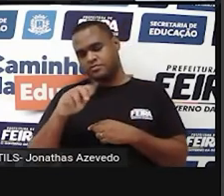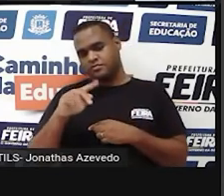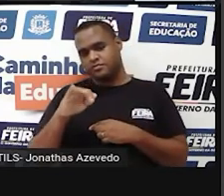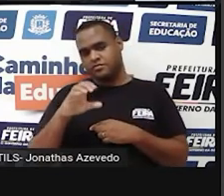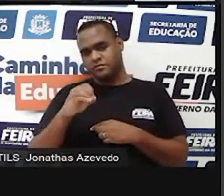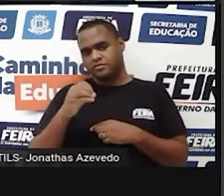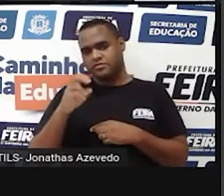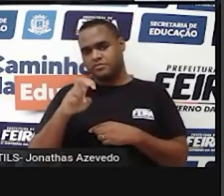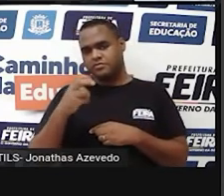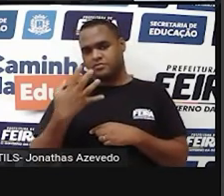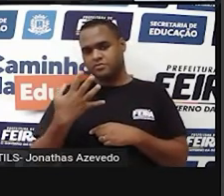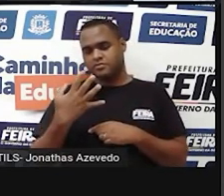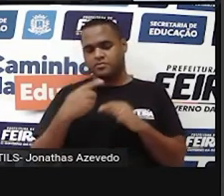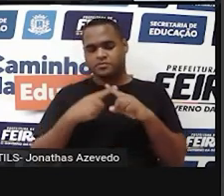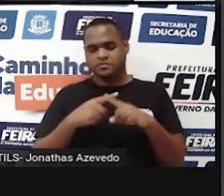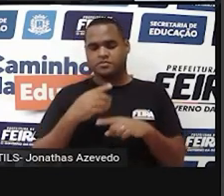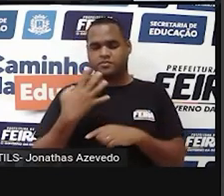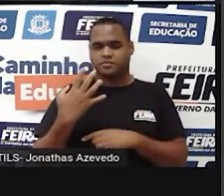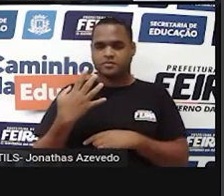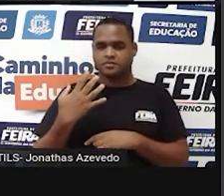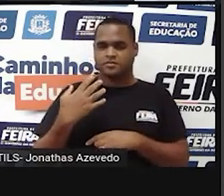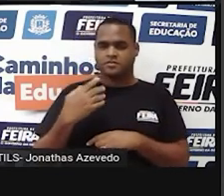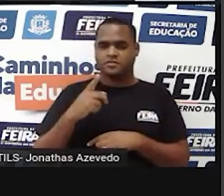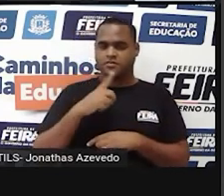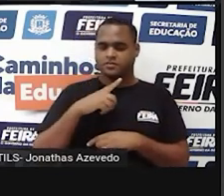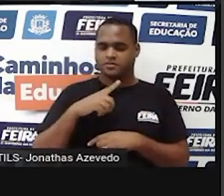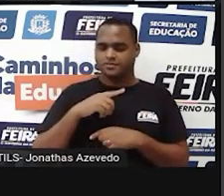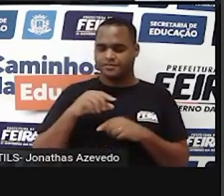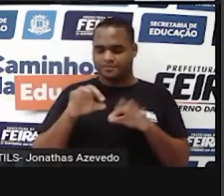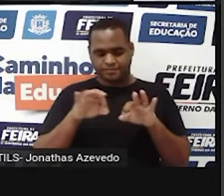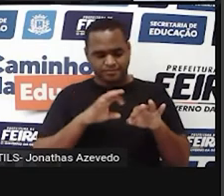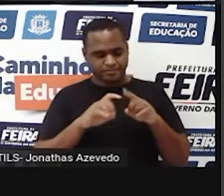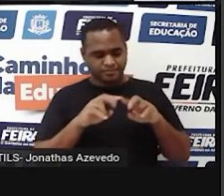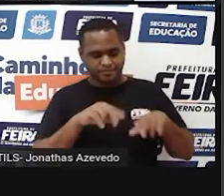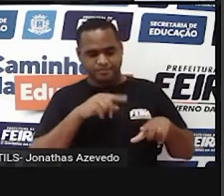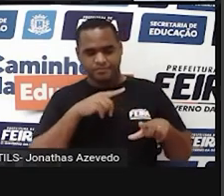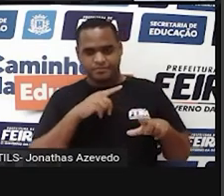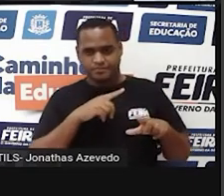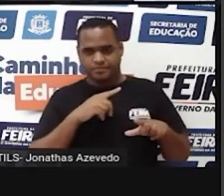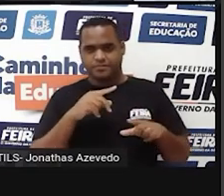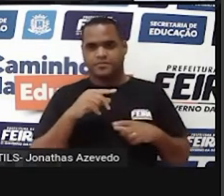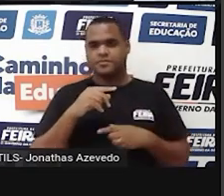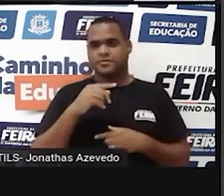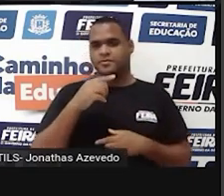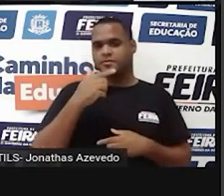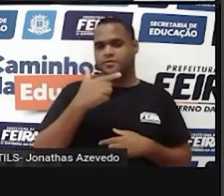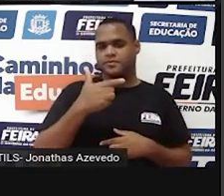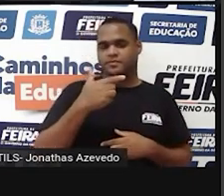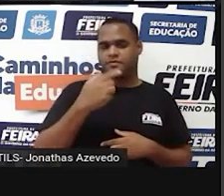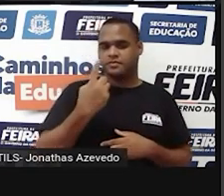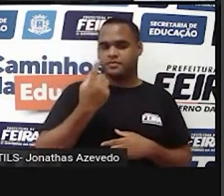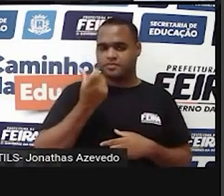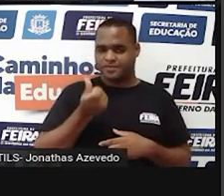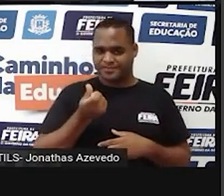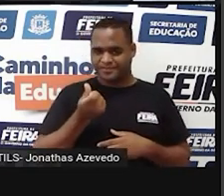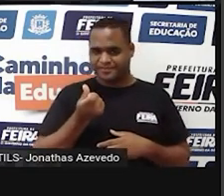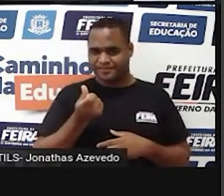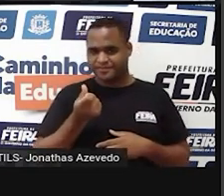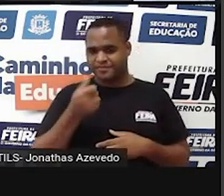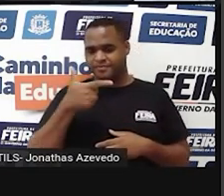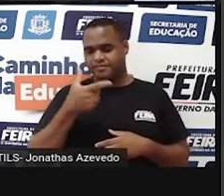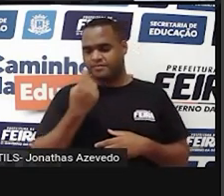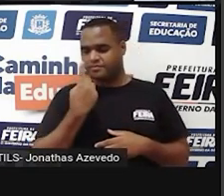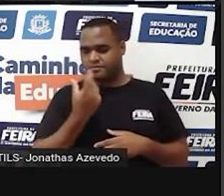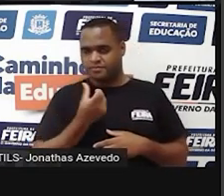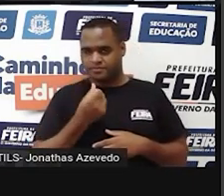vezes 4, fazendo a continha, rascunhando, usando a calculadora, vai dar 216. Mas